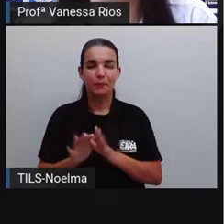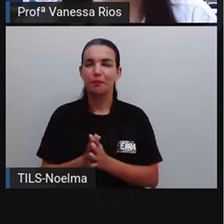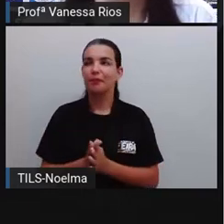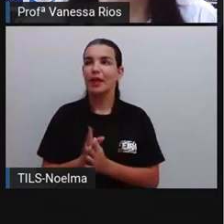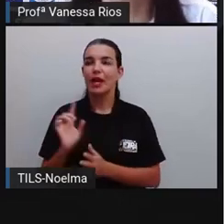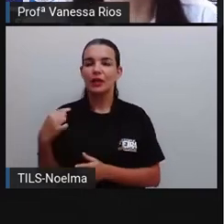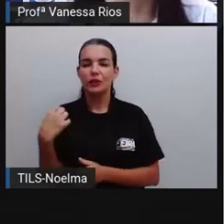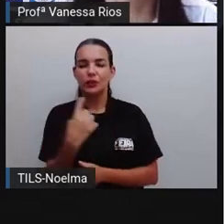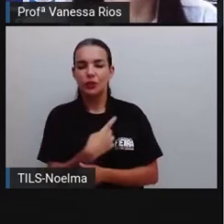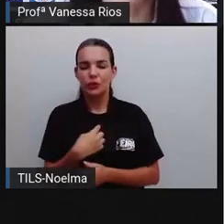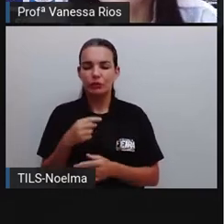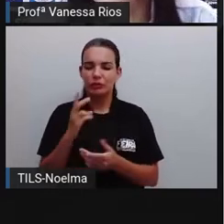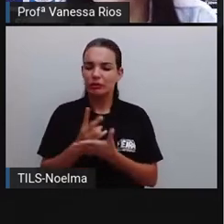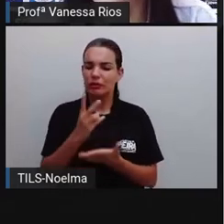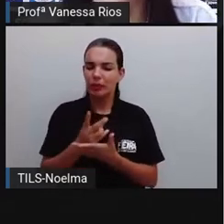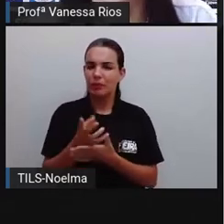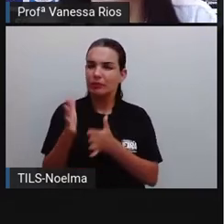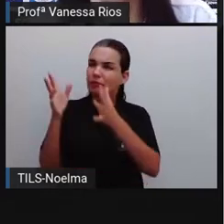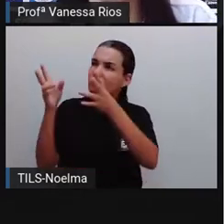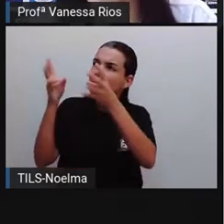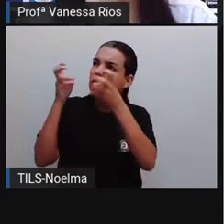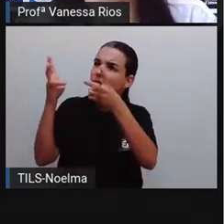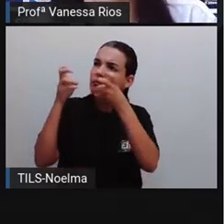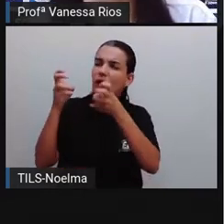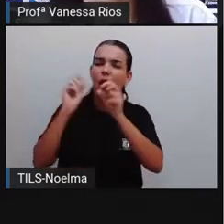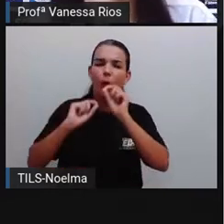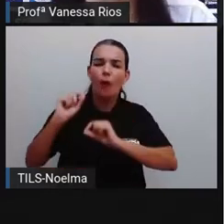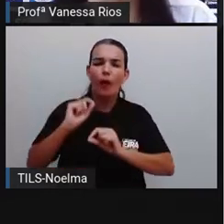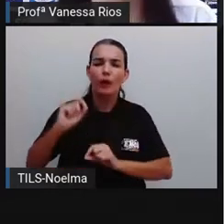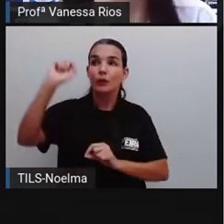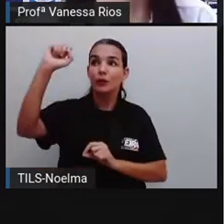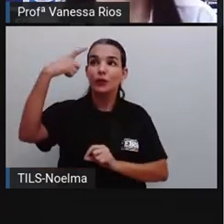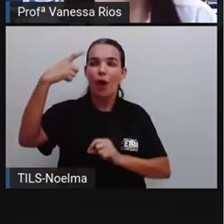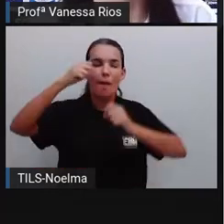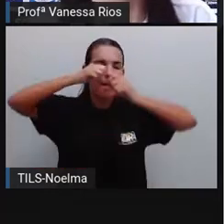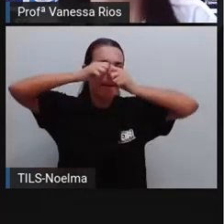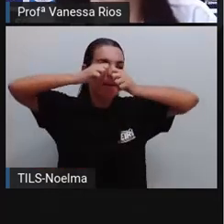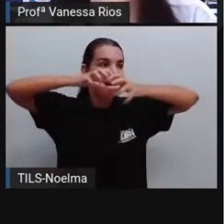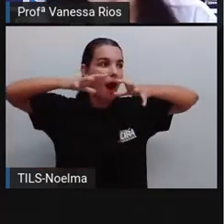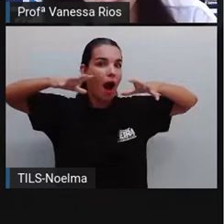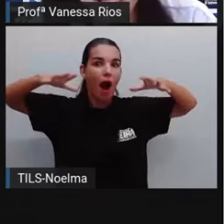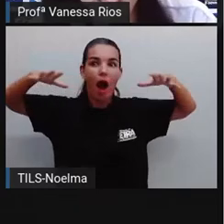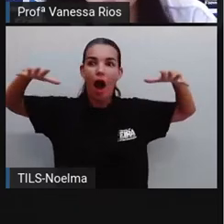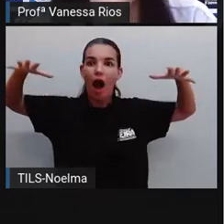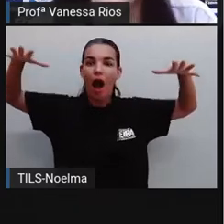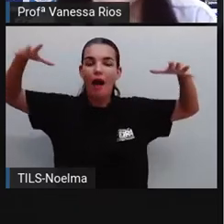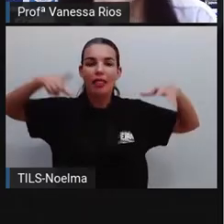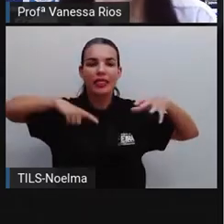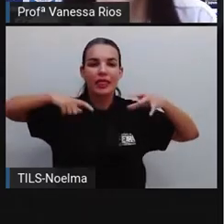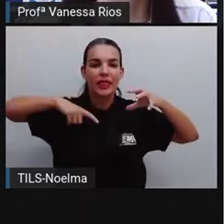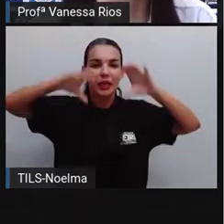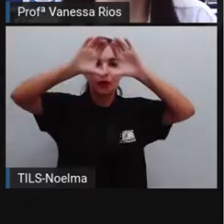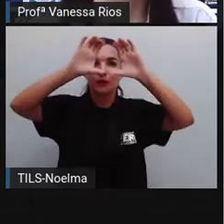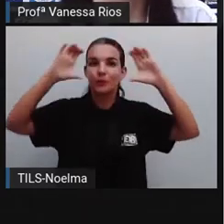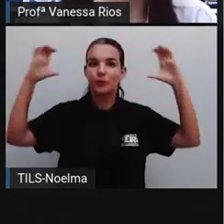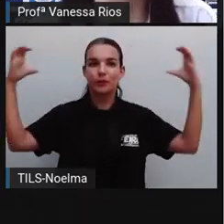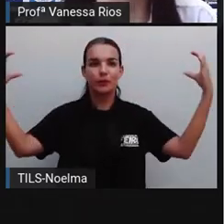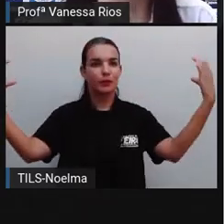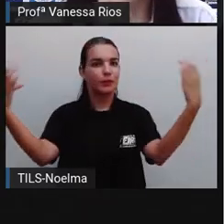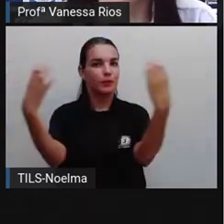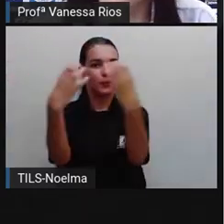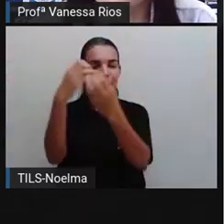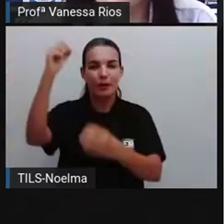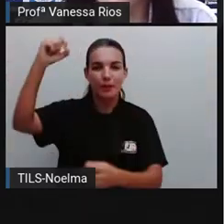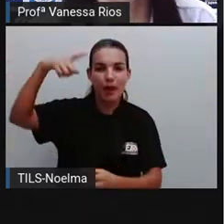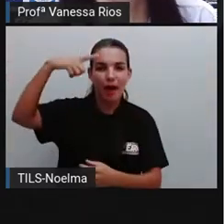sol e toda a sua imponência, sua grandiosidade compondo aí o sistema solar e observando toda a